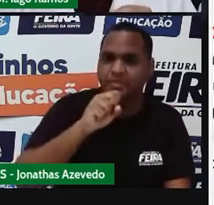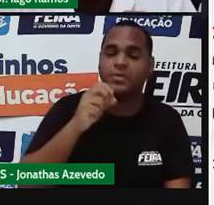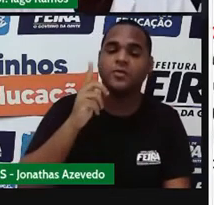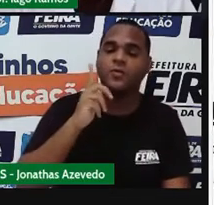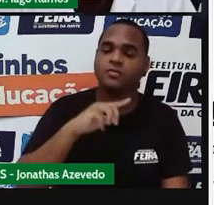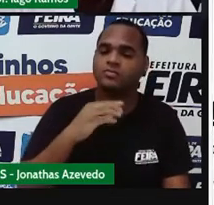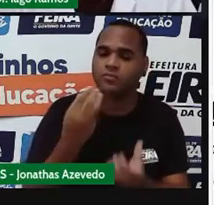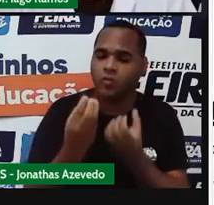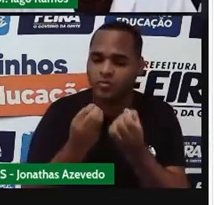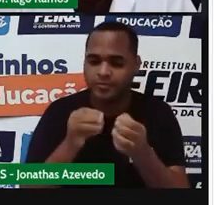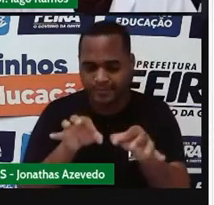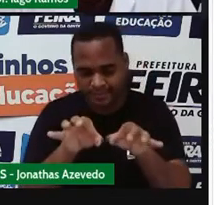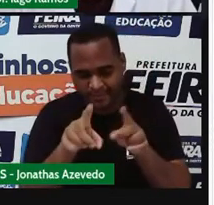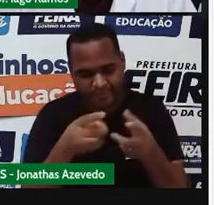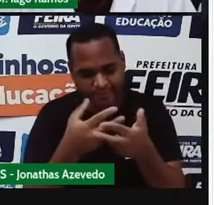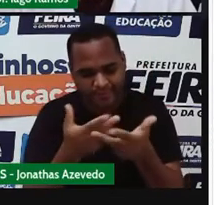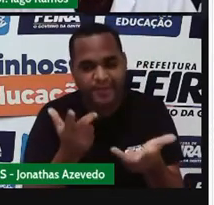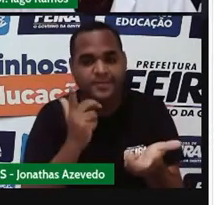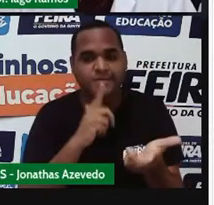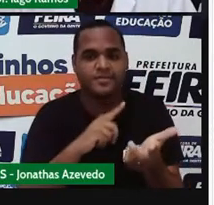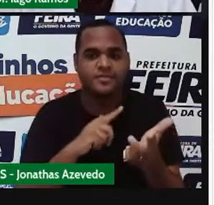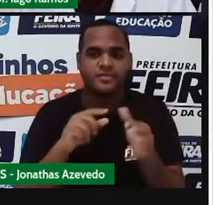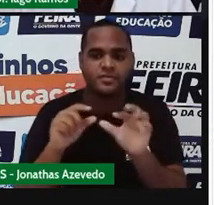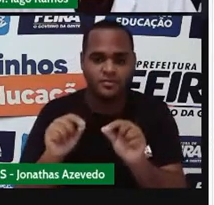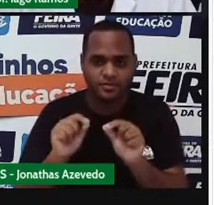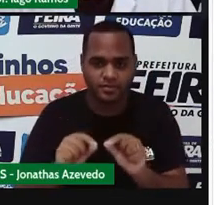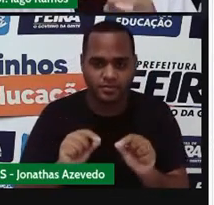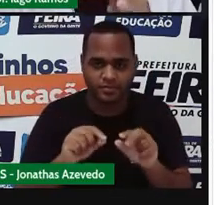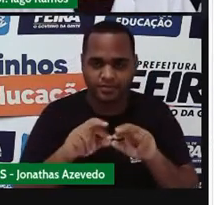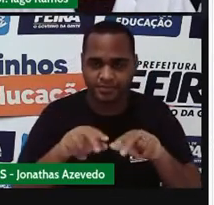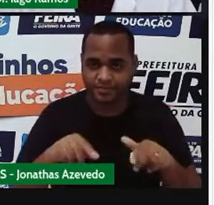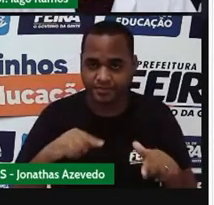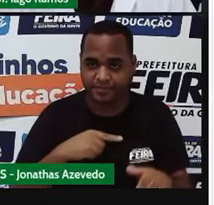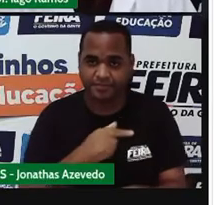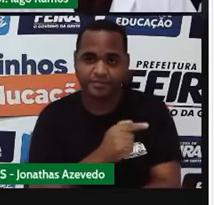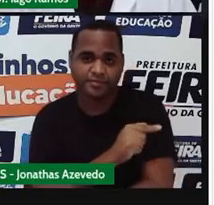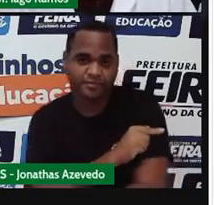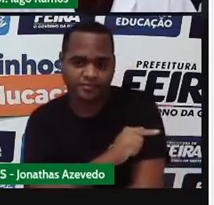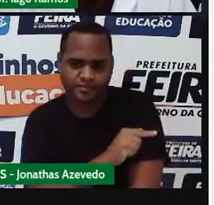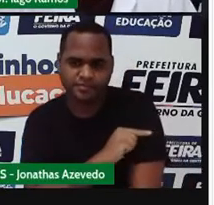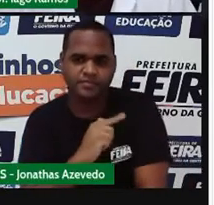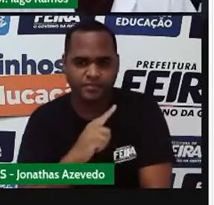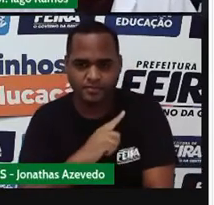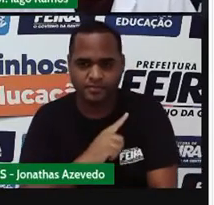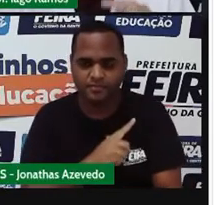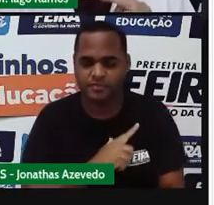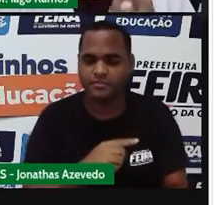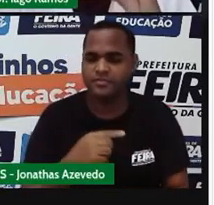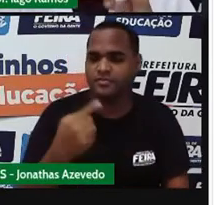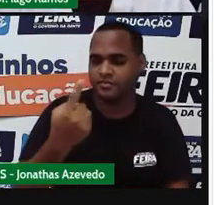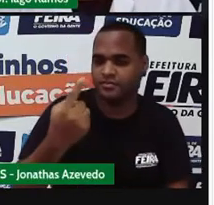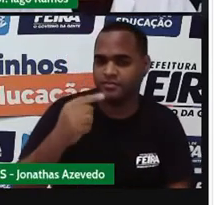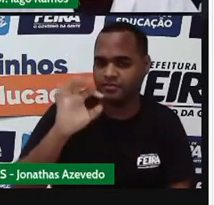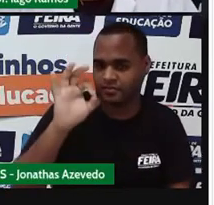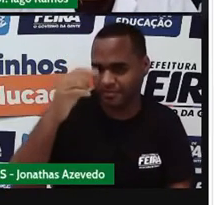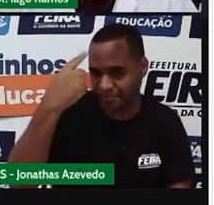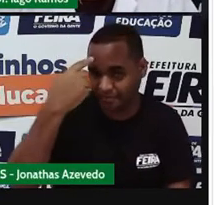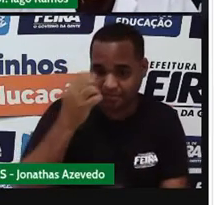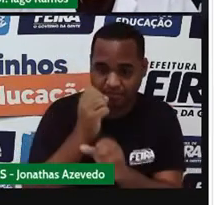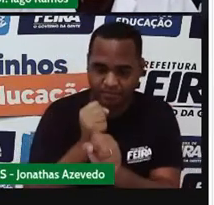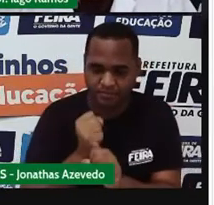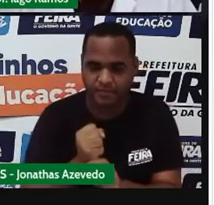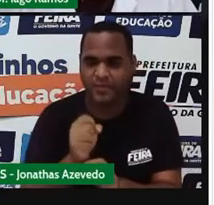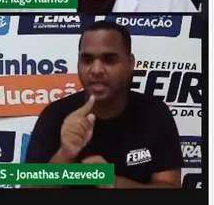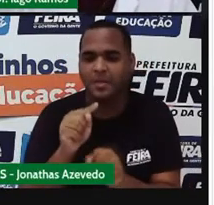resolve essas equações que aqui pro sétimo ano são equações do primeiro grau com uma incógnita.